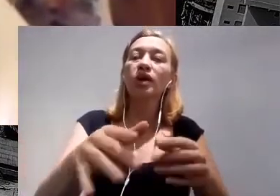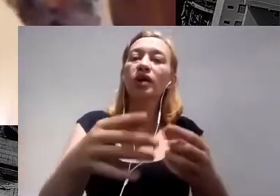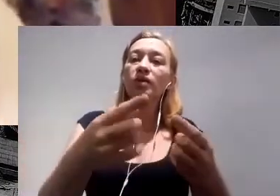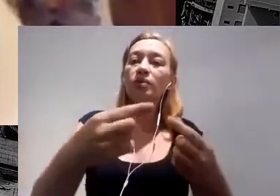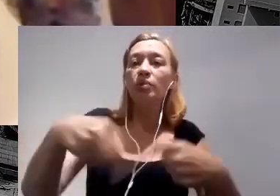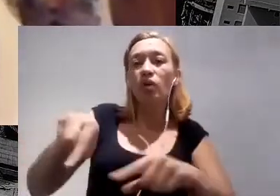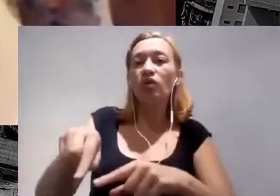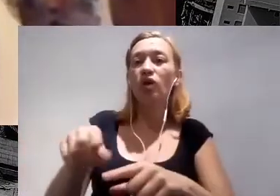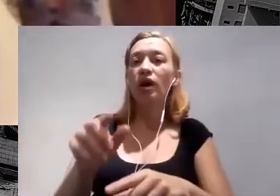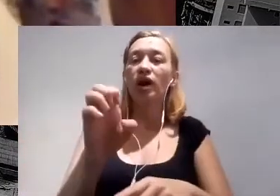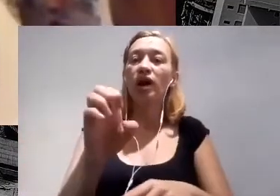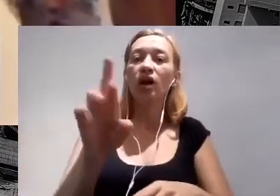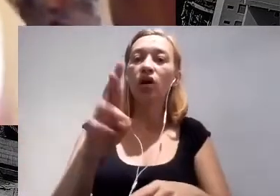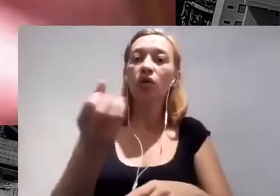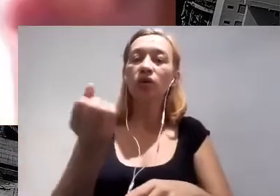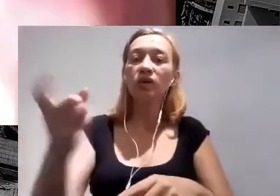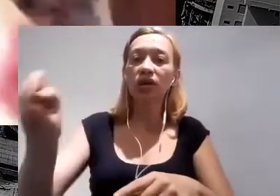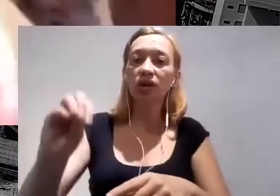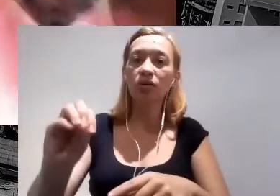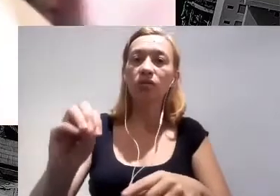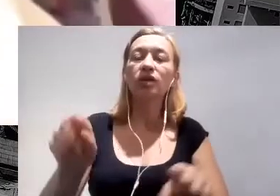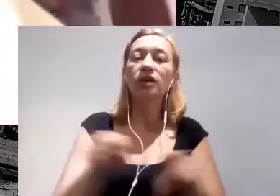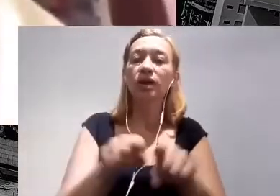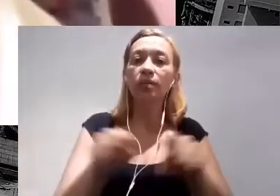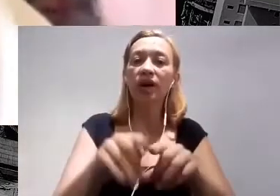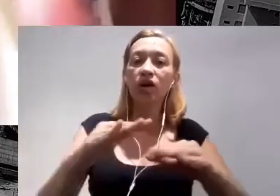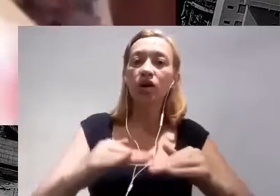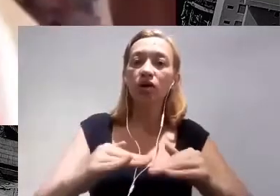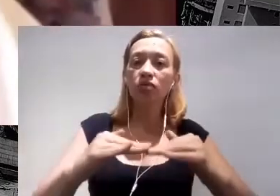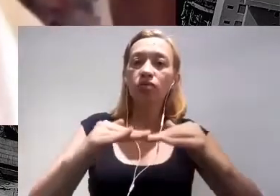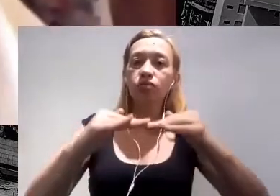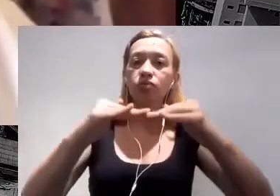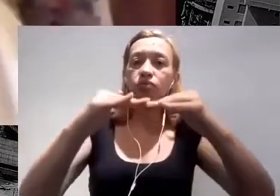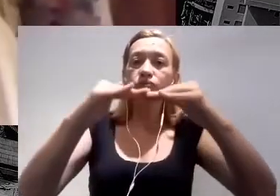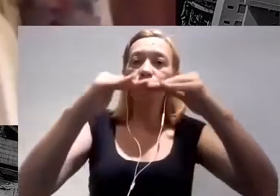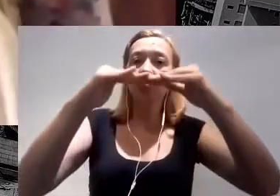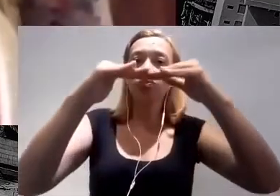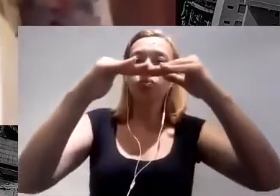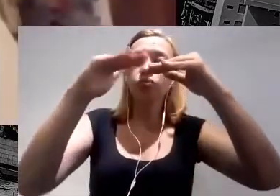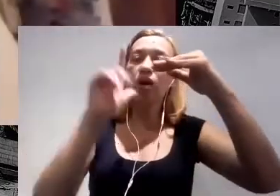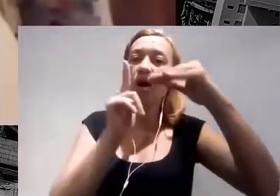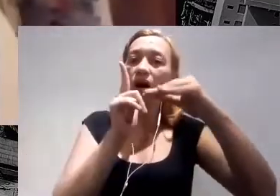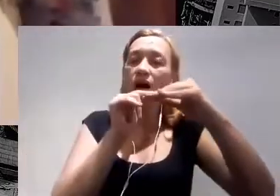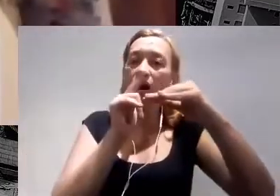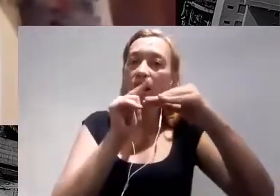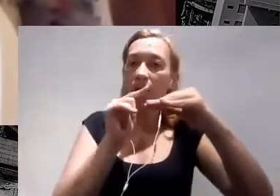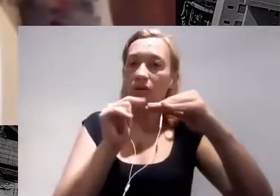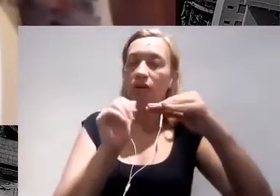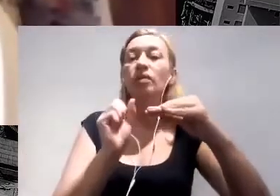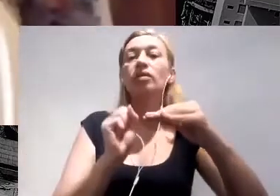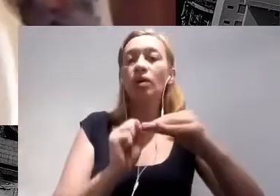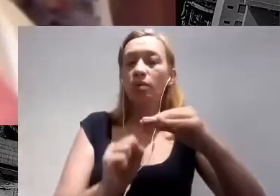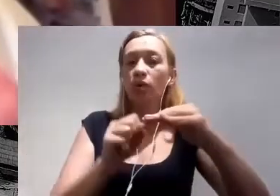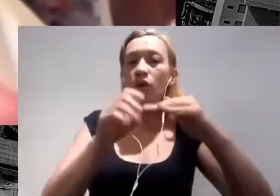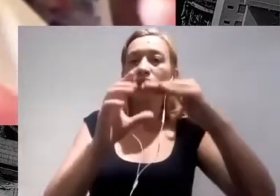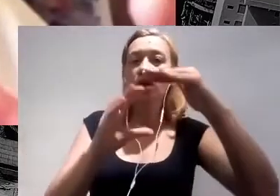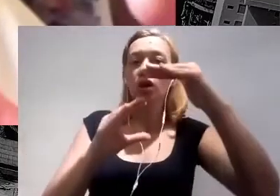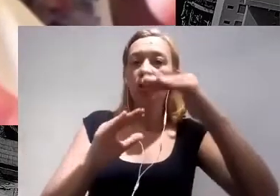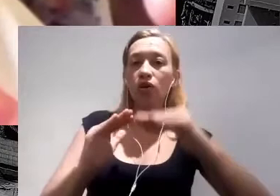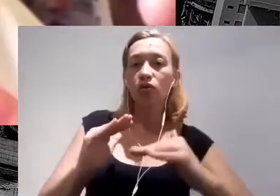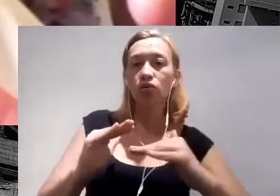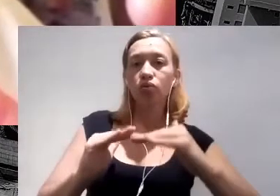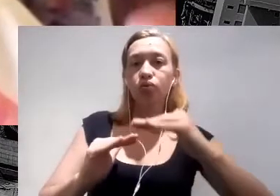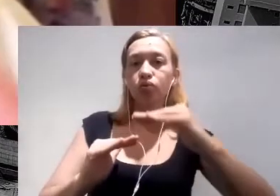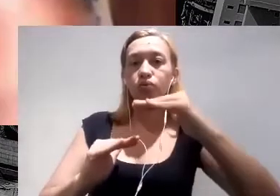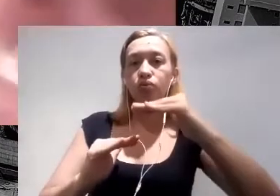impactando a vida das pessoas, ao passo que, com a floresta, essa água pode infiltrar, reabastecer o lençol freático e